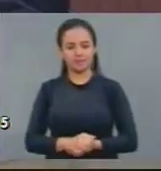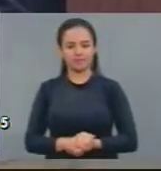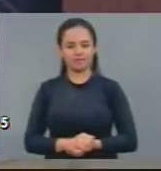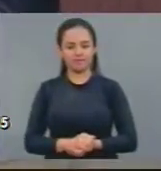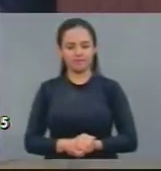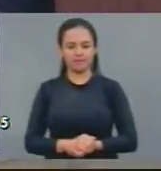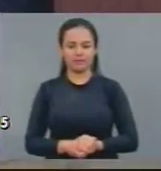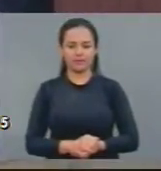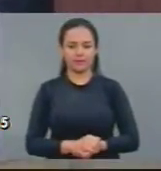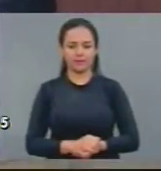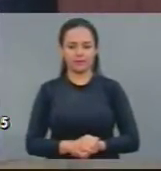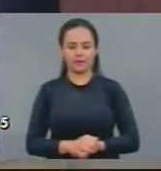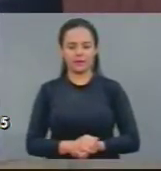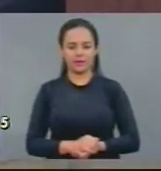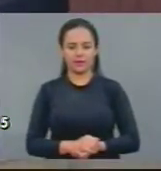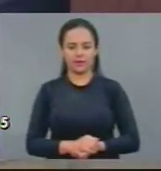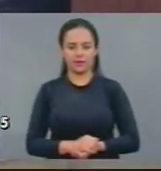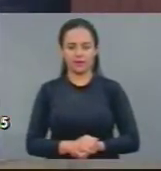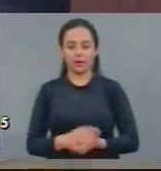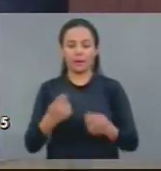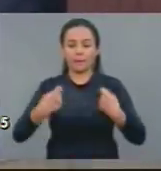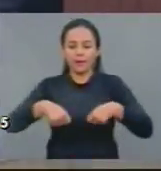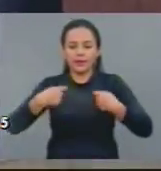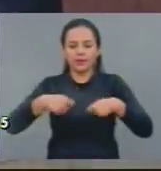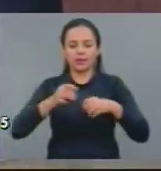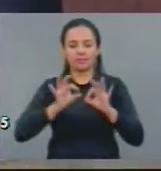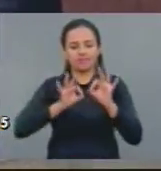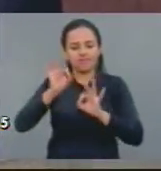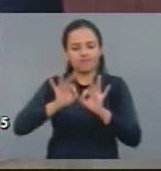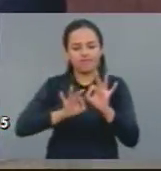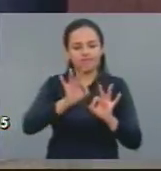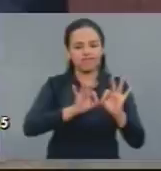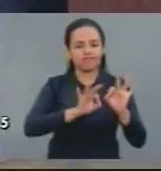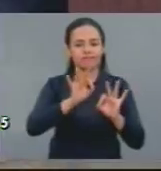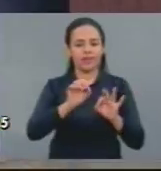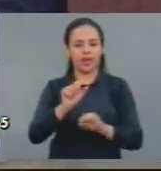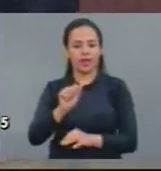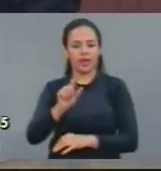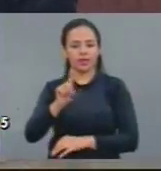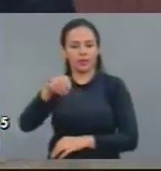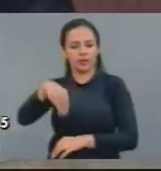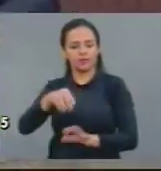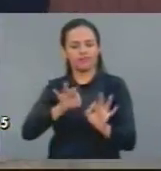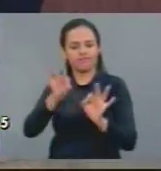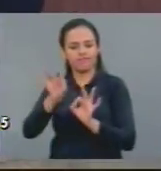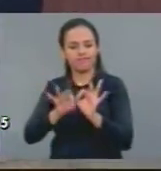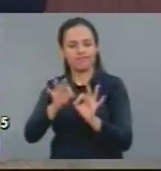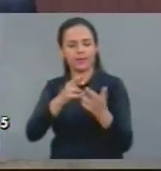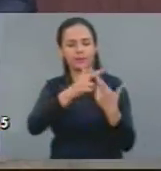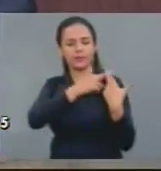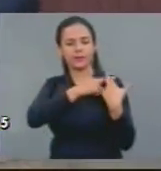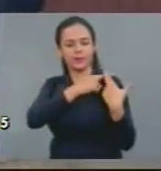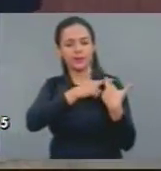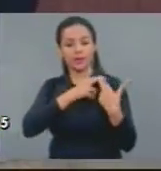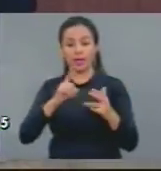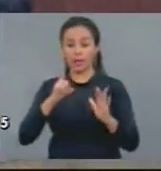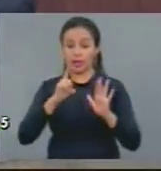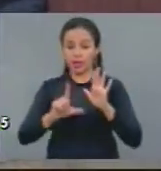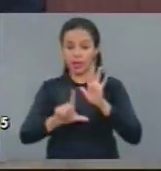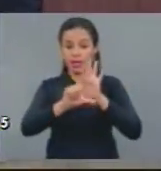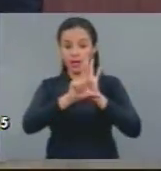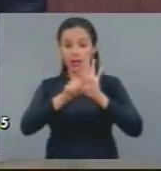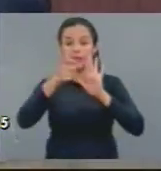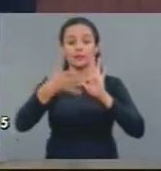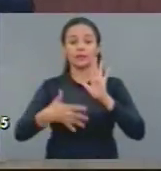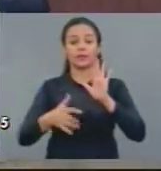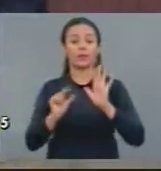gerenciar dentro de um cenário de escassez? O que diz a lei? A lei diz o